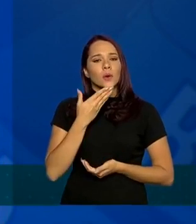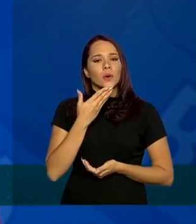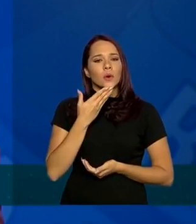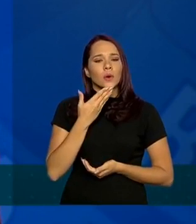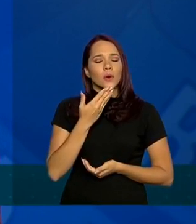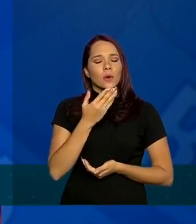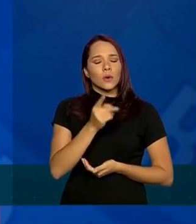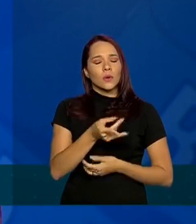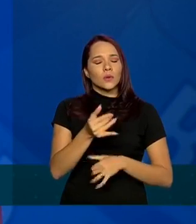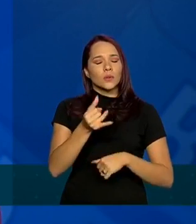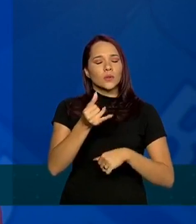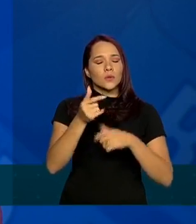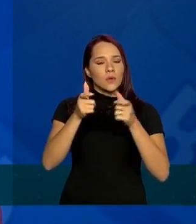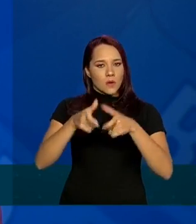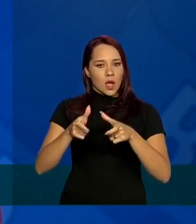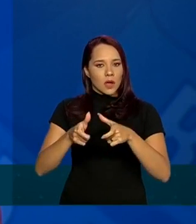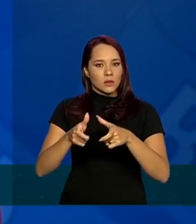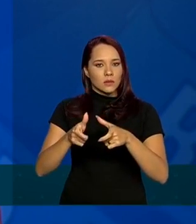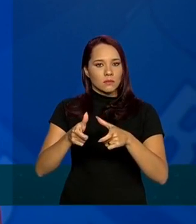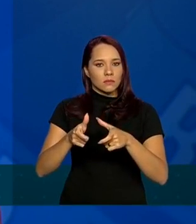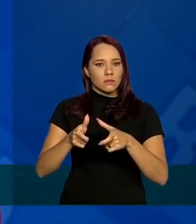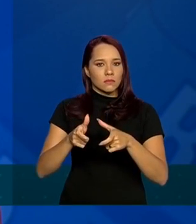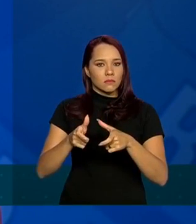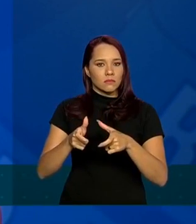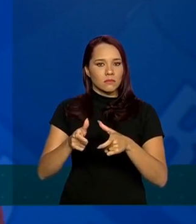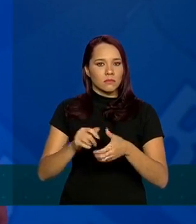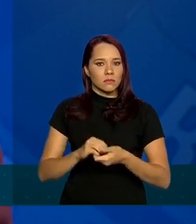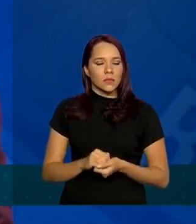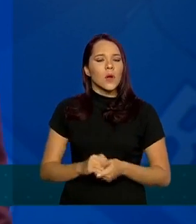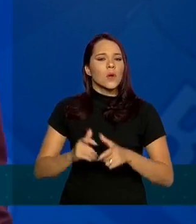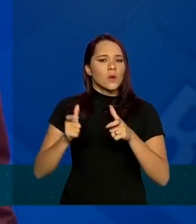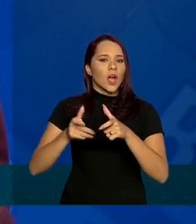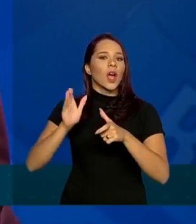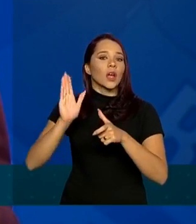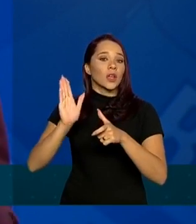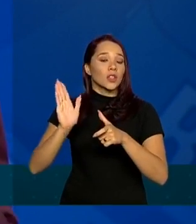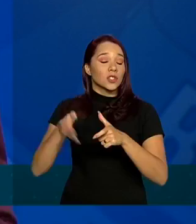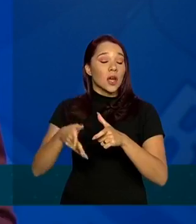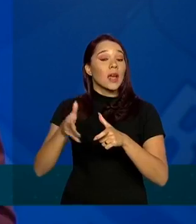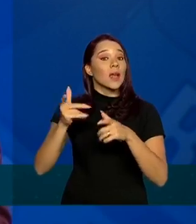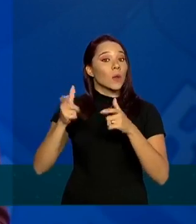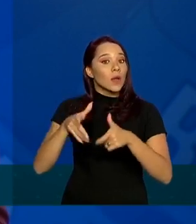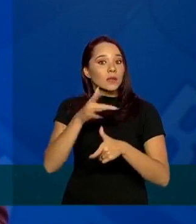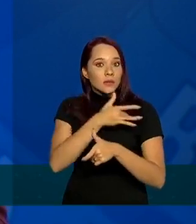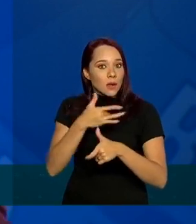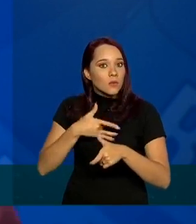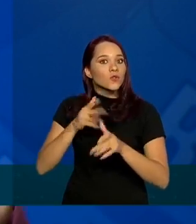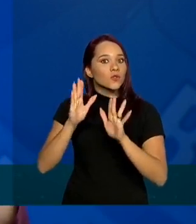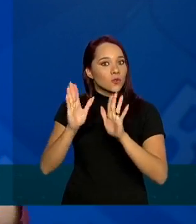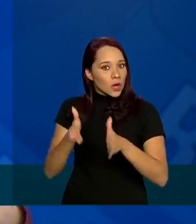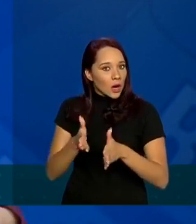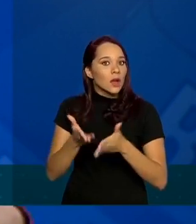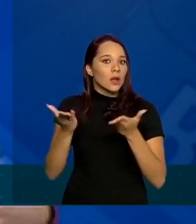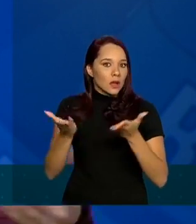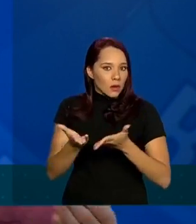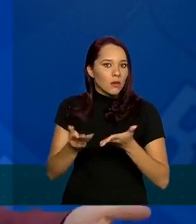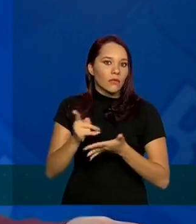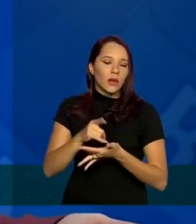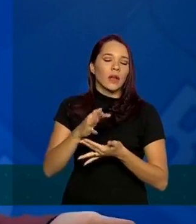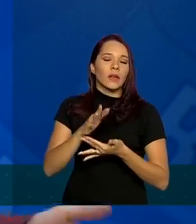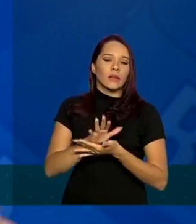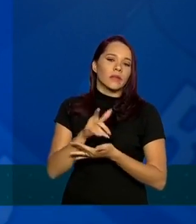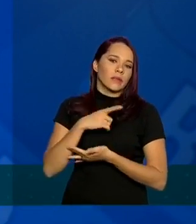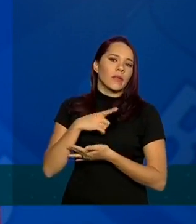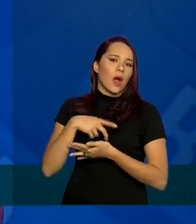os estabelecimentos em si são estabelecimentos de saúde que podem ser estarem